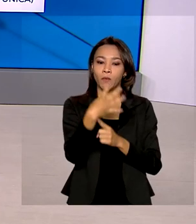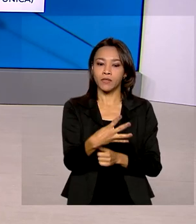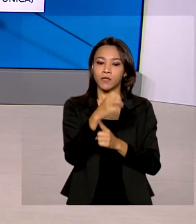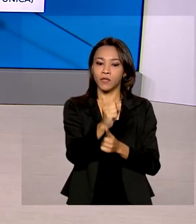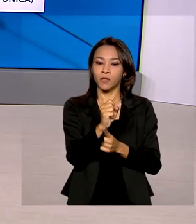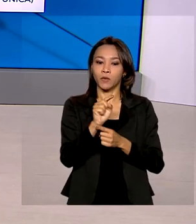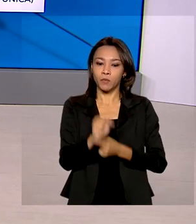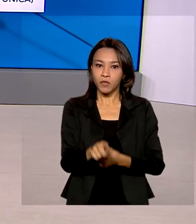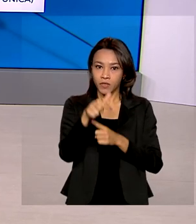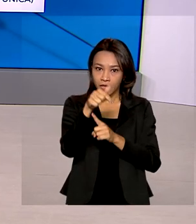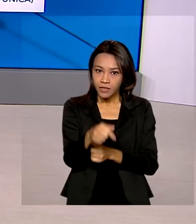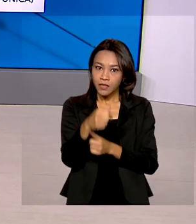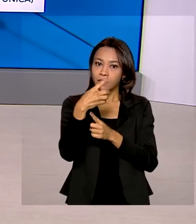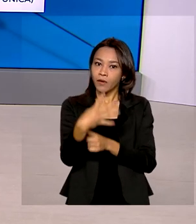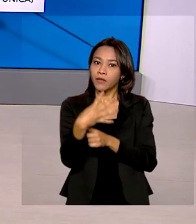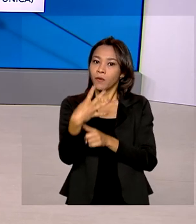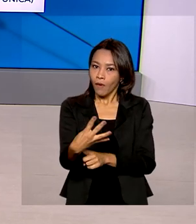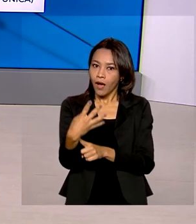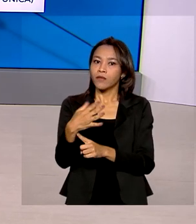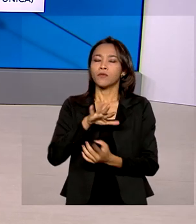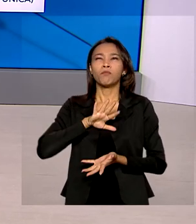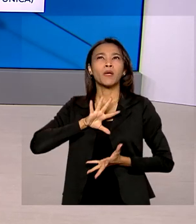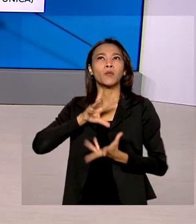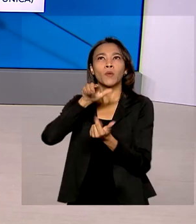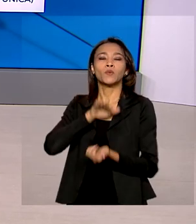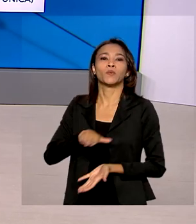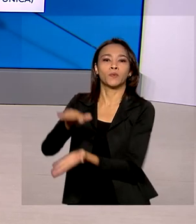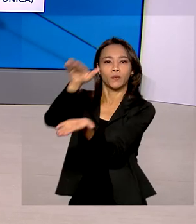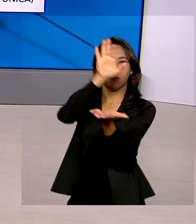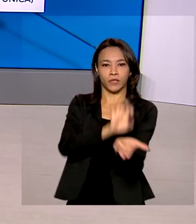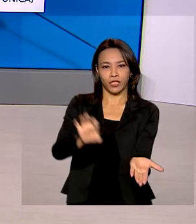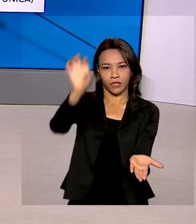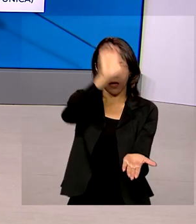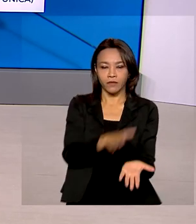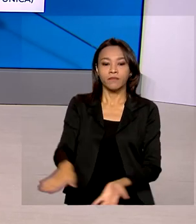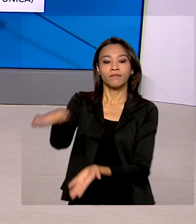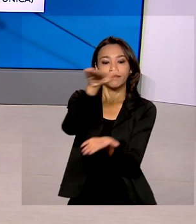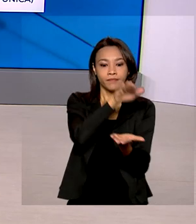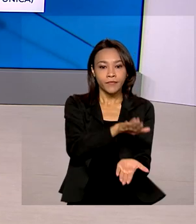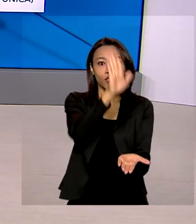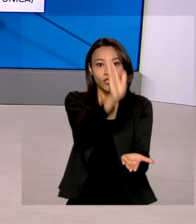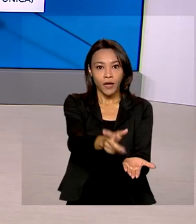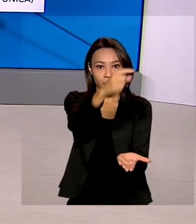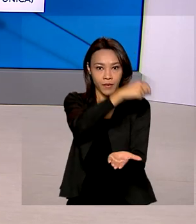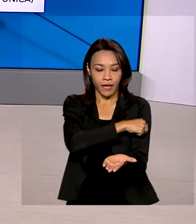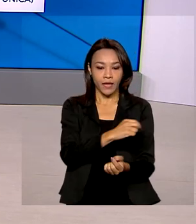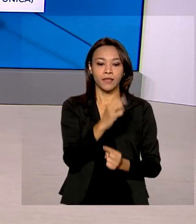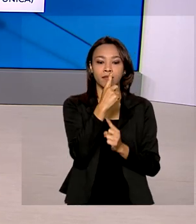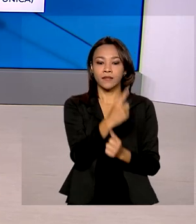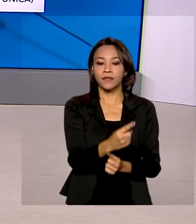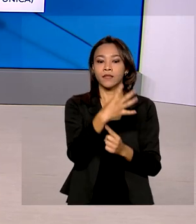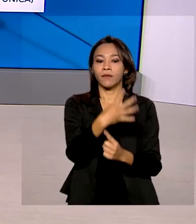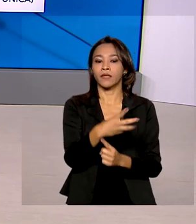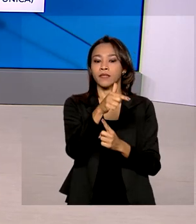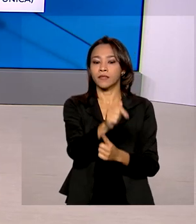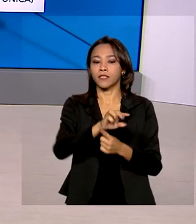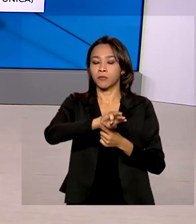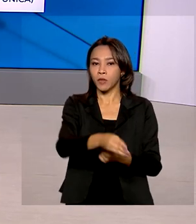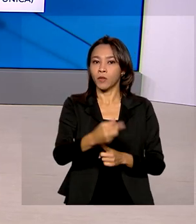744 doses a todos os estados. As doses aplicadas já são 147 milhões,